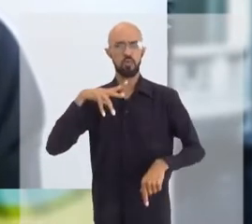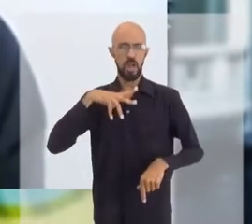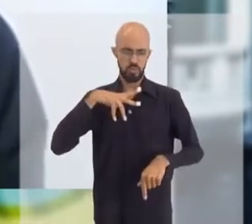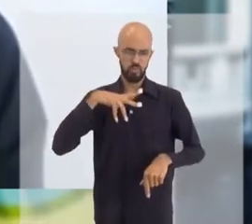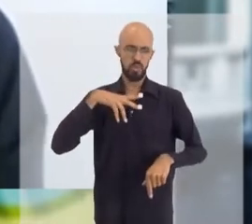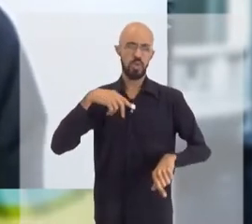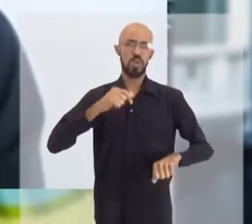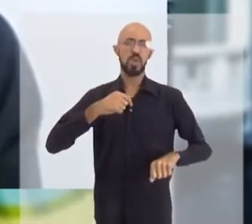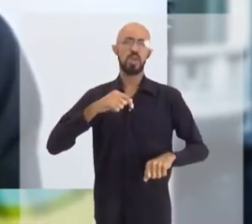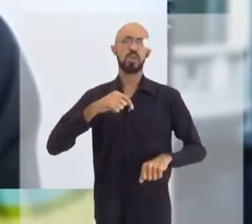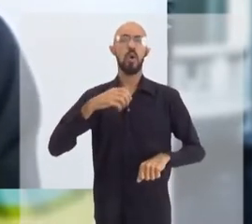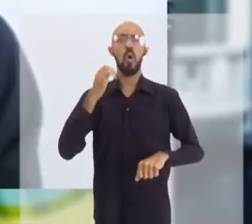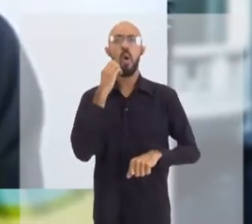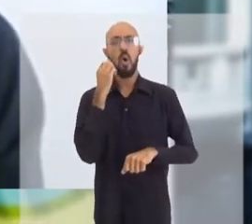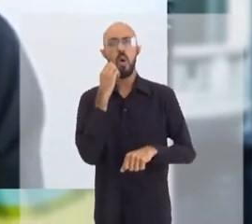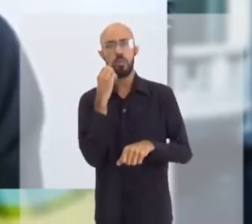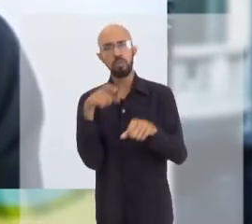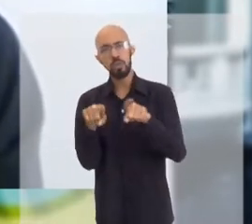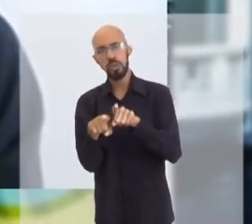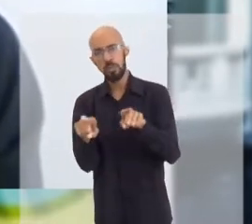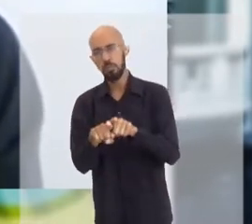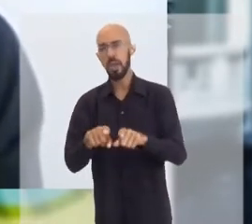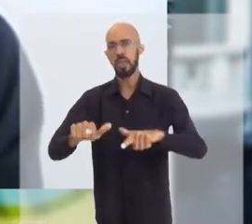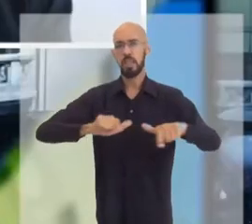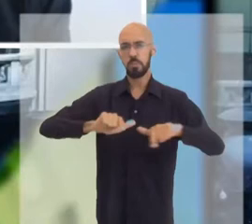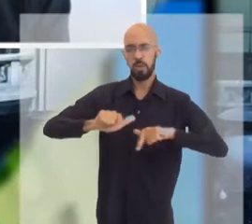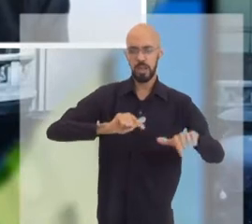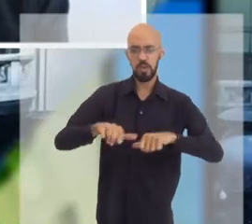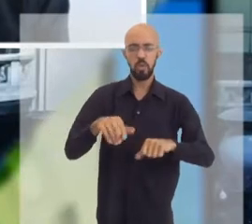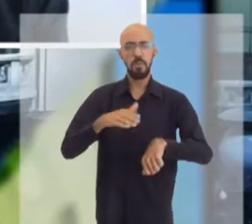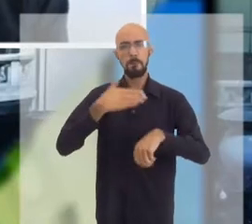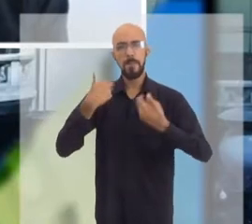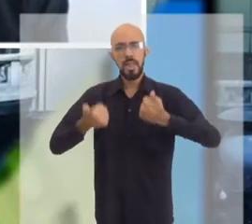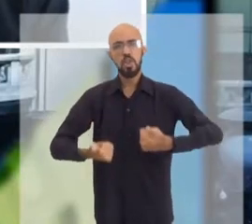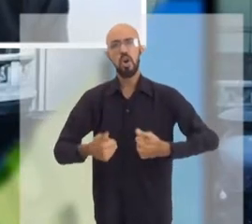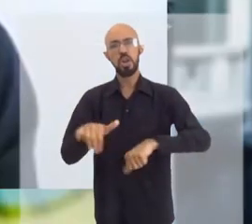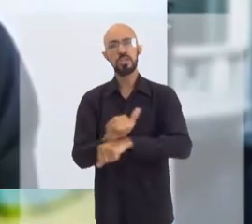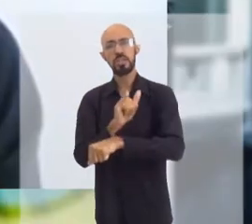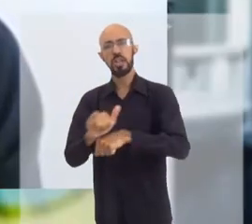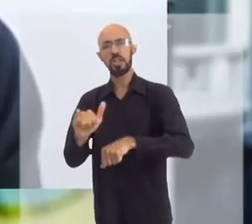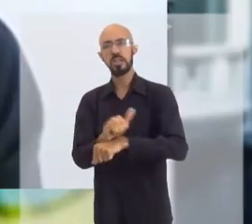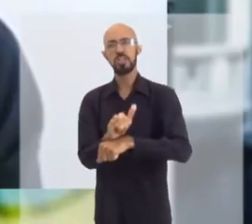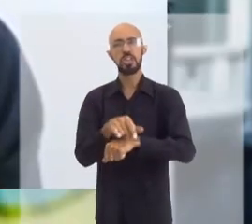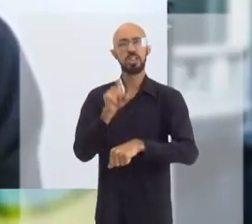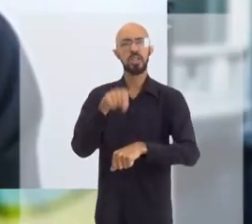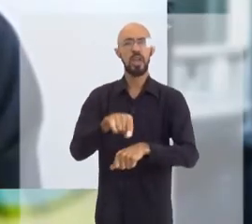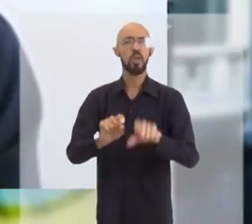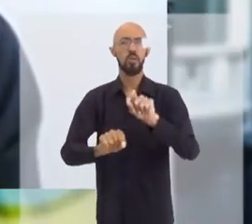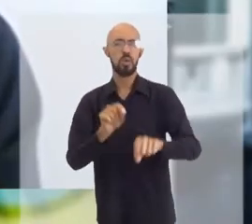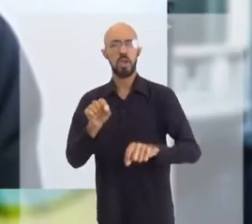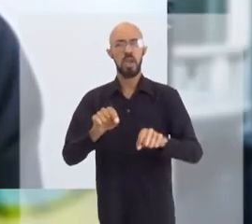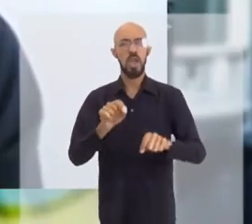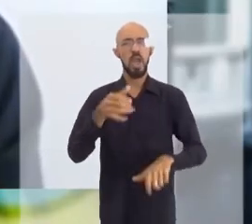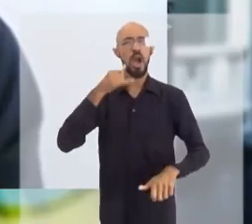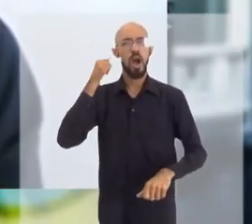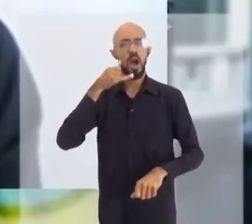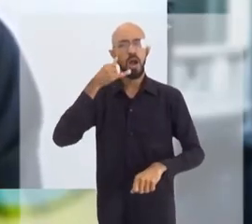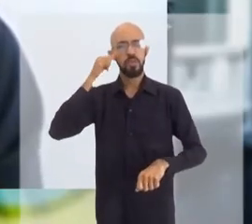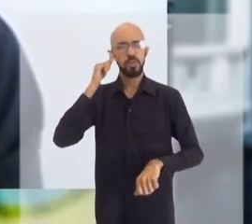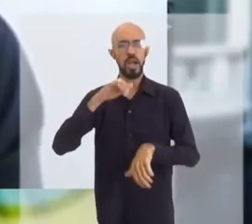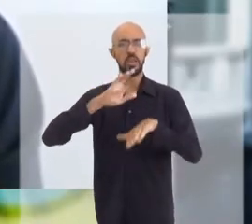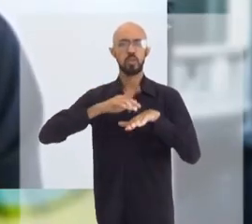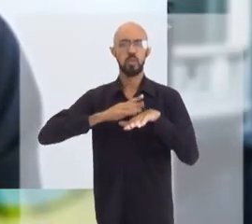trabalhando com a melhor ferramenta hoje que a gente dispõe, que é uma ferramenta preventiva, né?